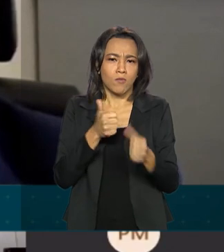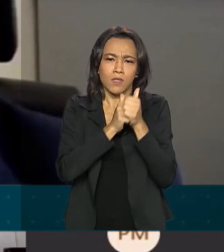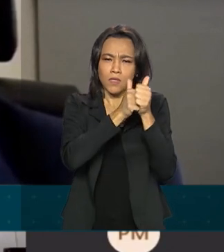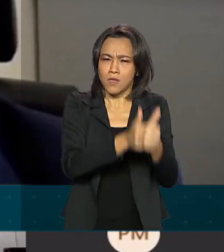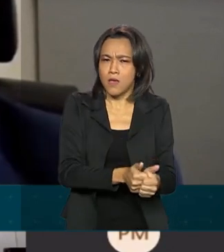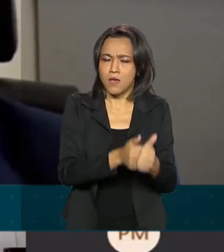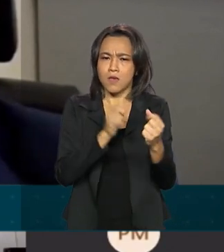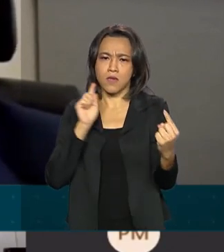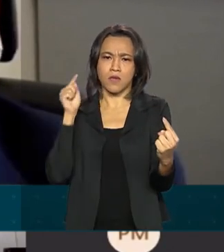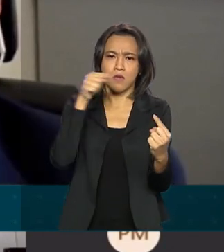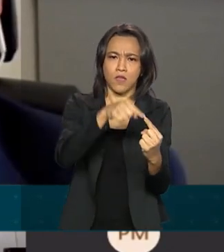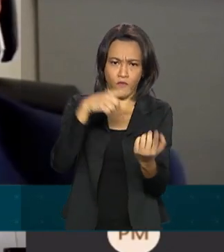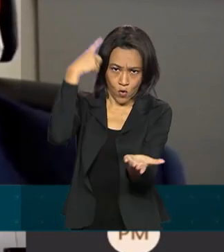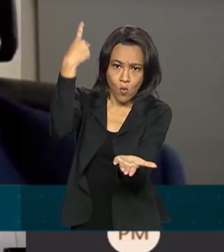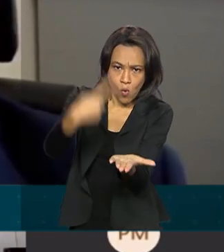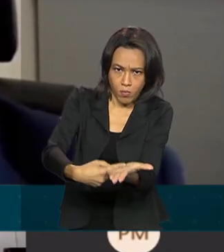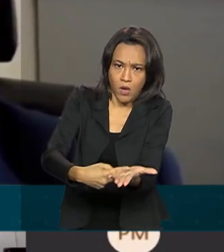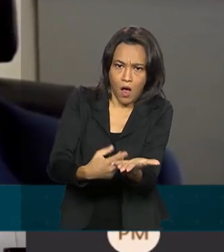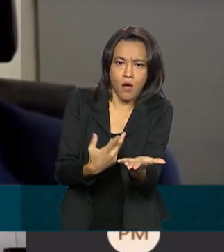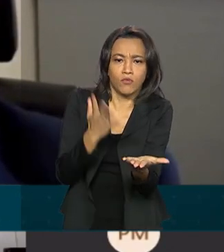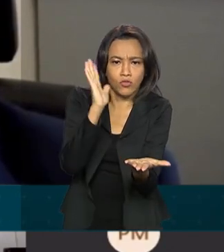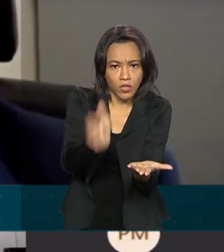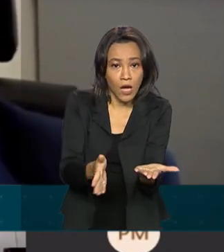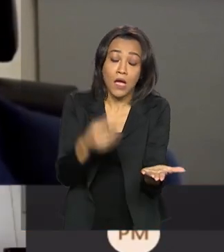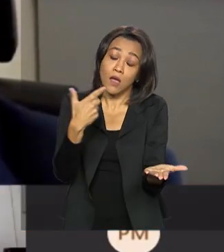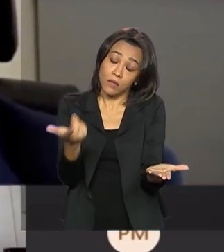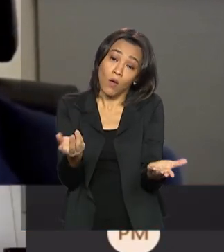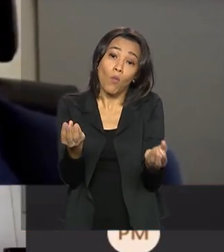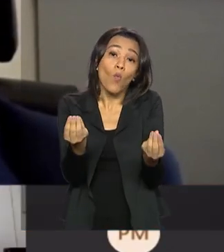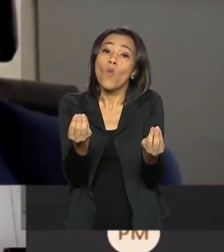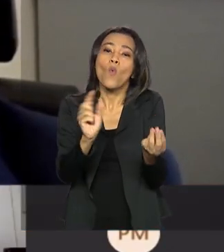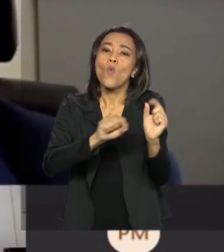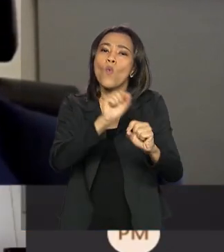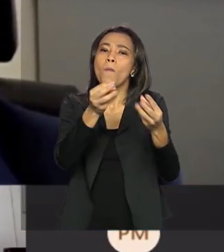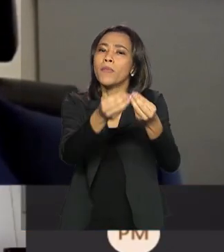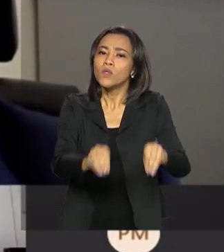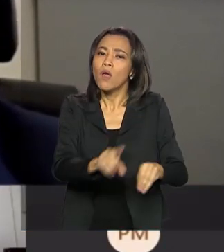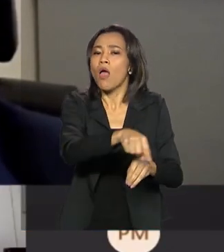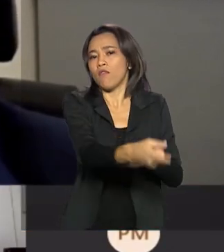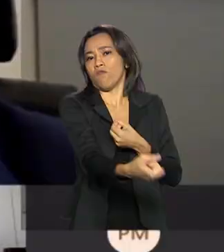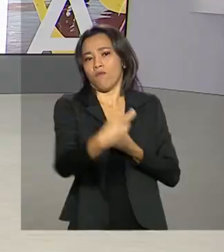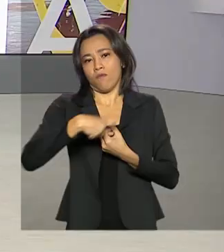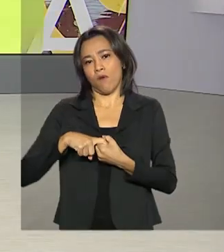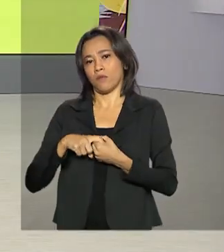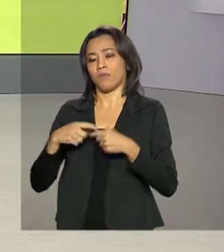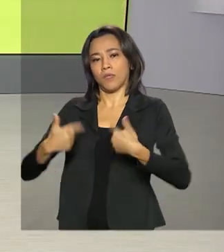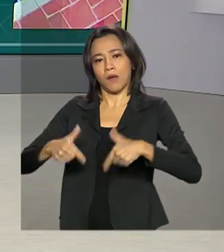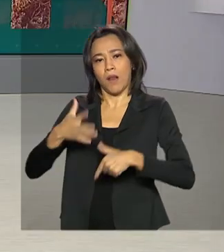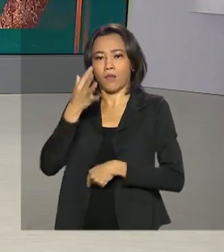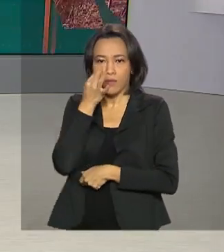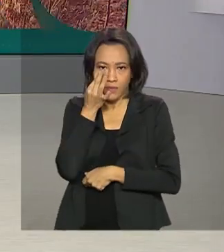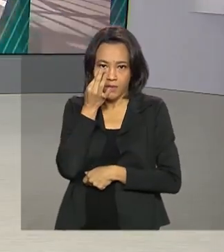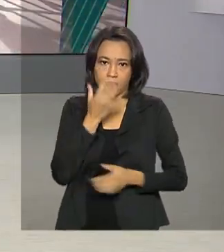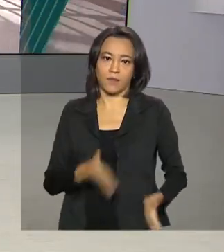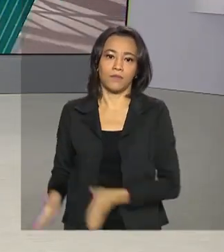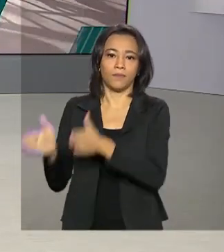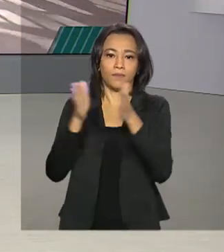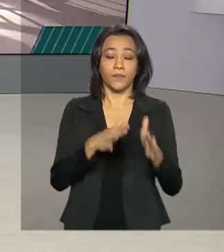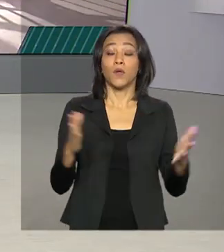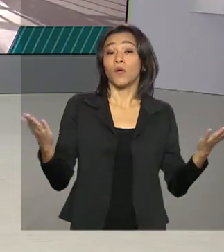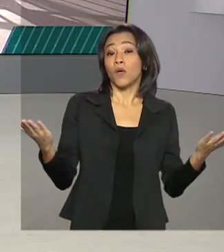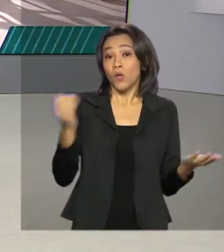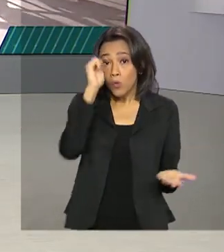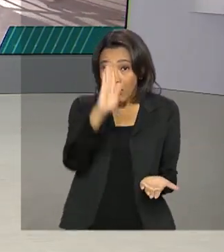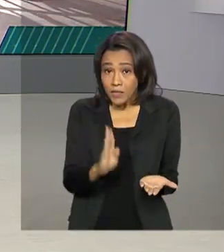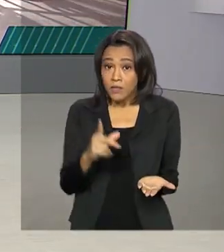de trabalho, a consequência seria o retorno dele à atividade presencial. O Brasil tem hoje mais